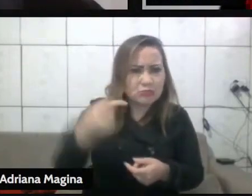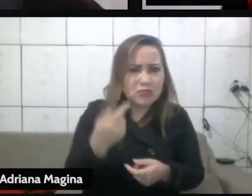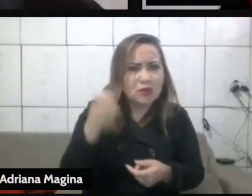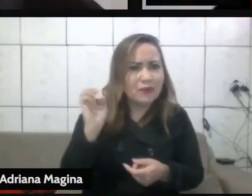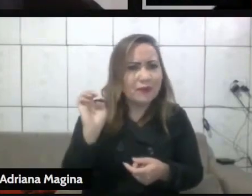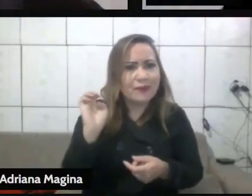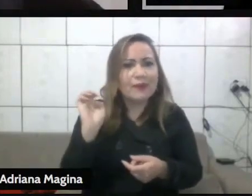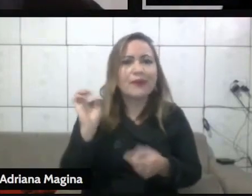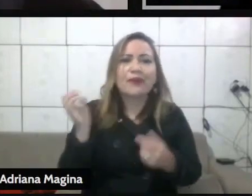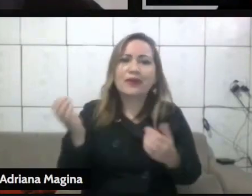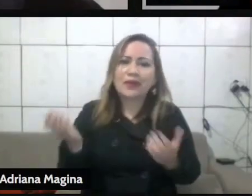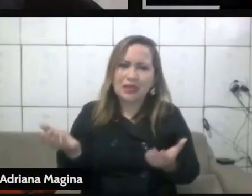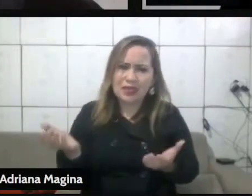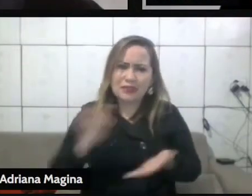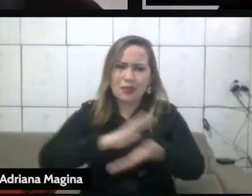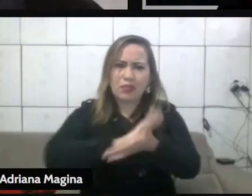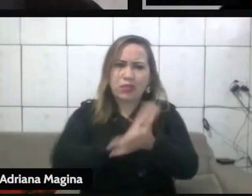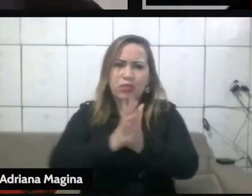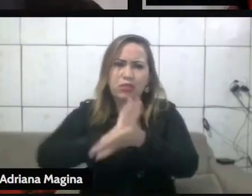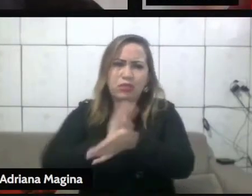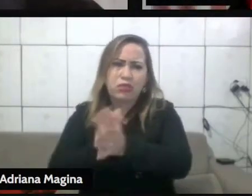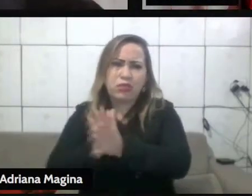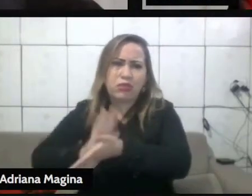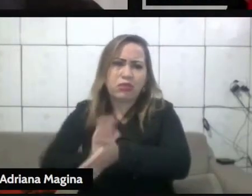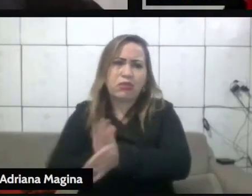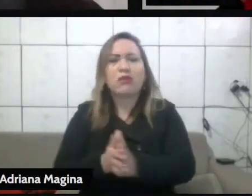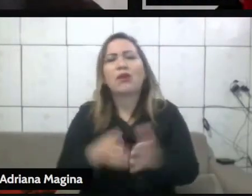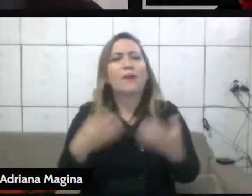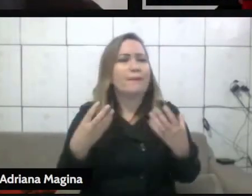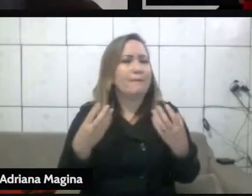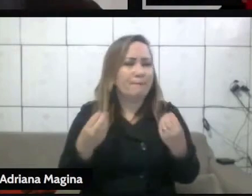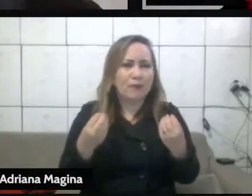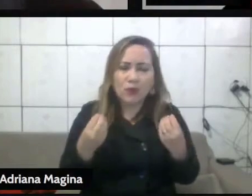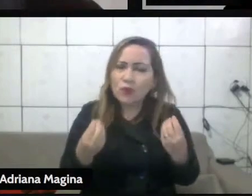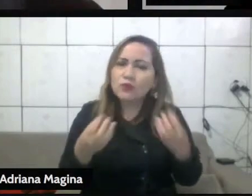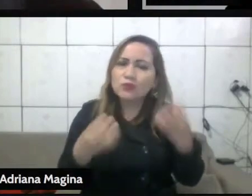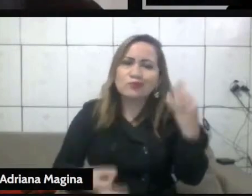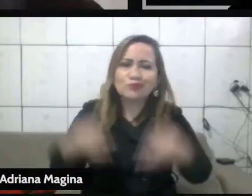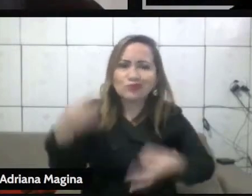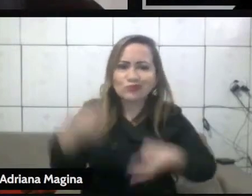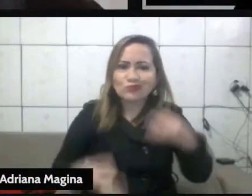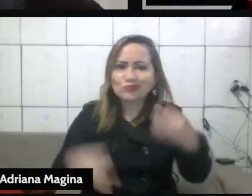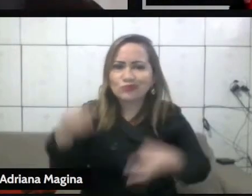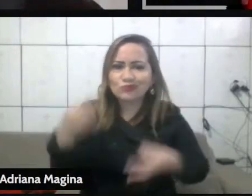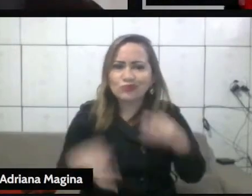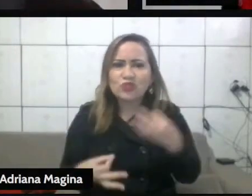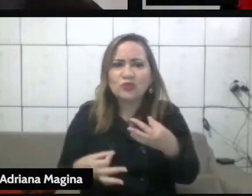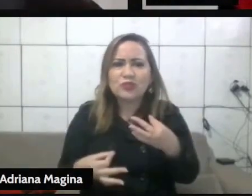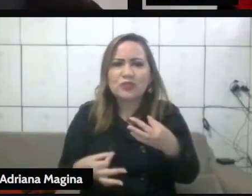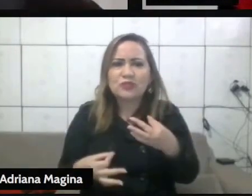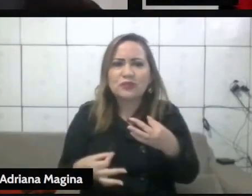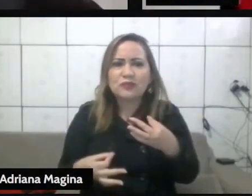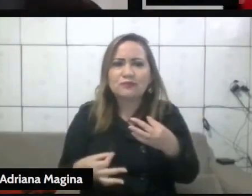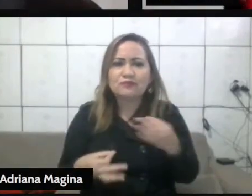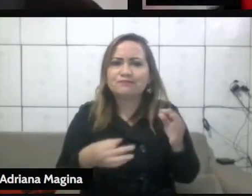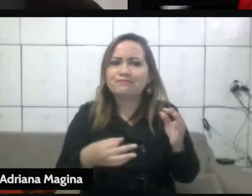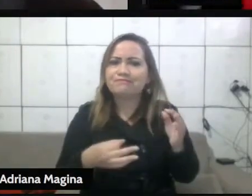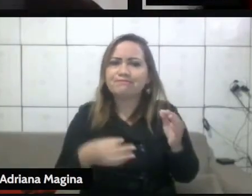o famoso massacre de Tessalônica, salvo o melhor juízo, por um decreto imperial